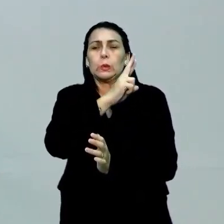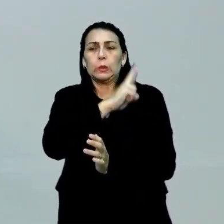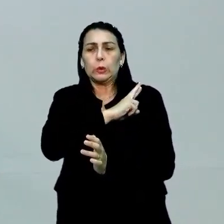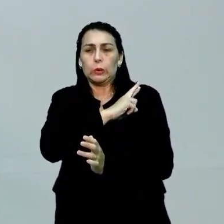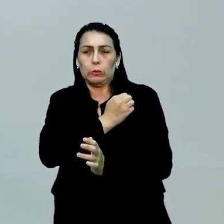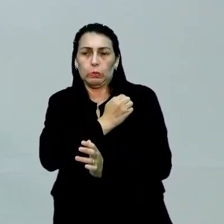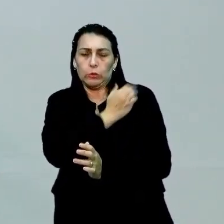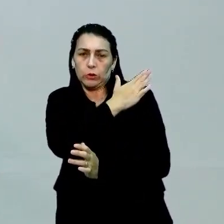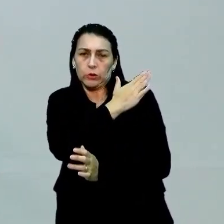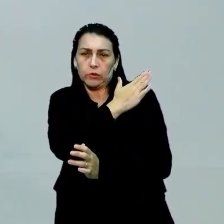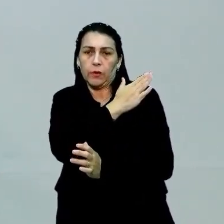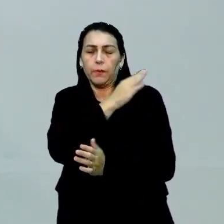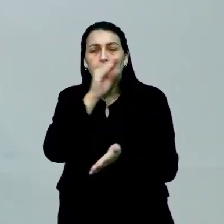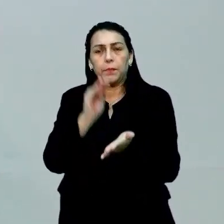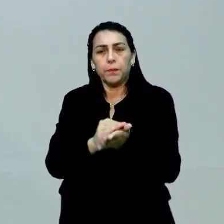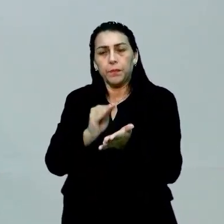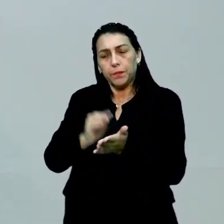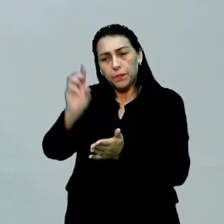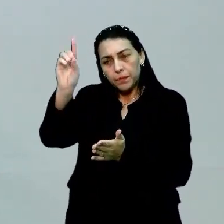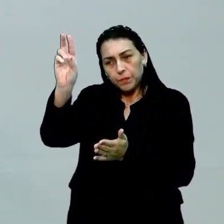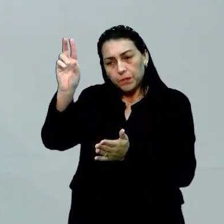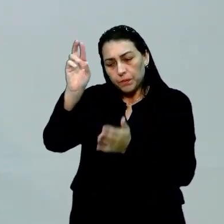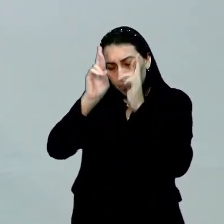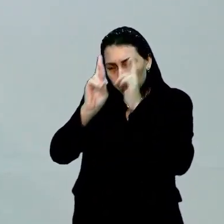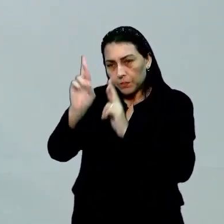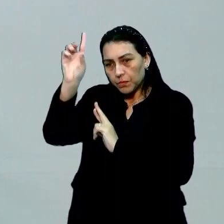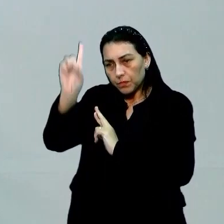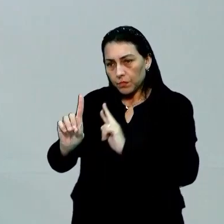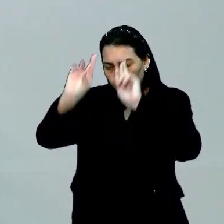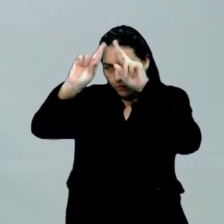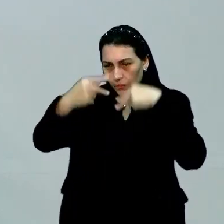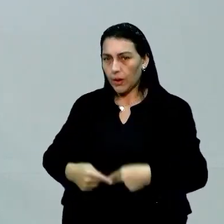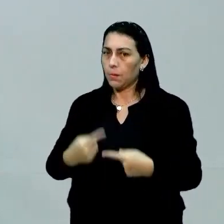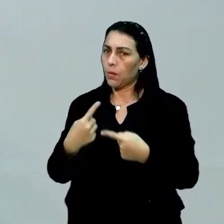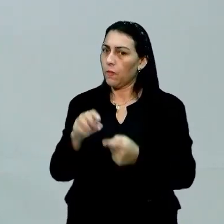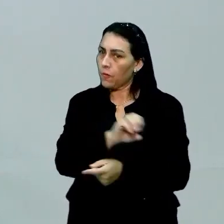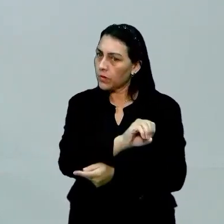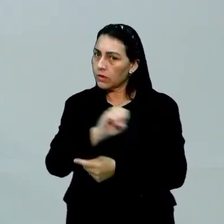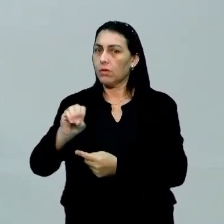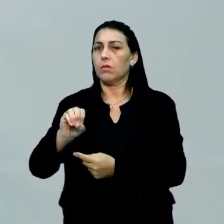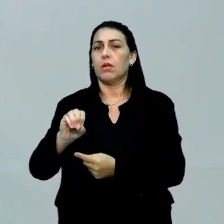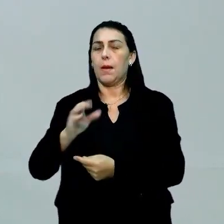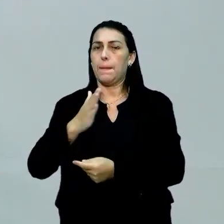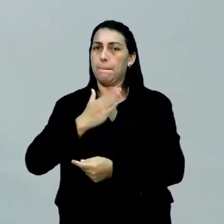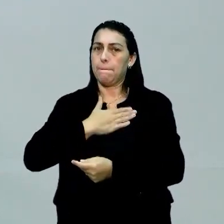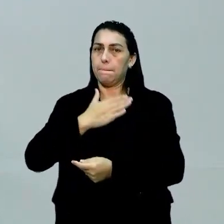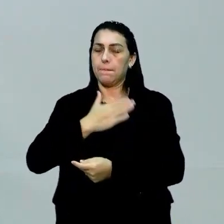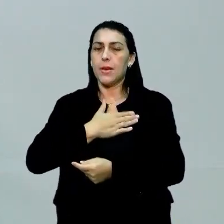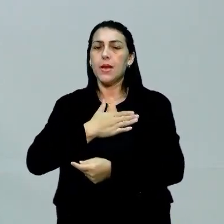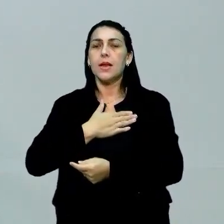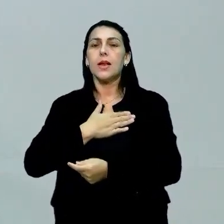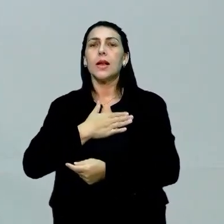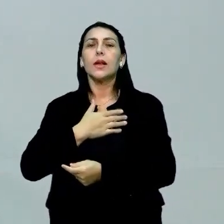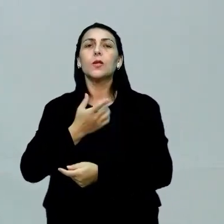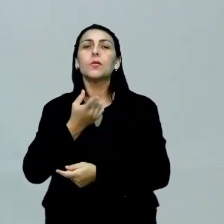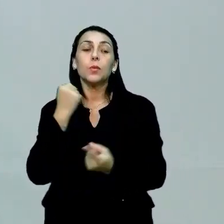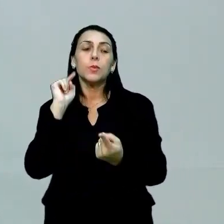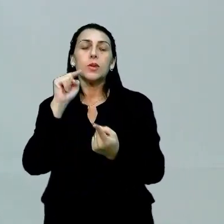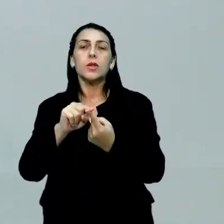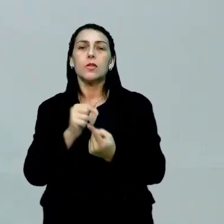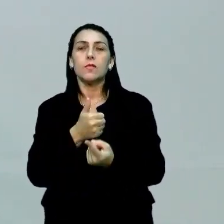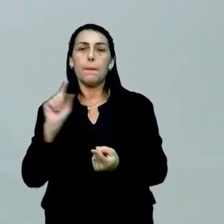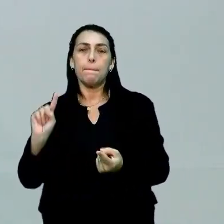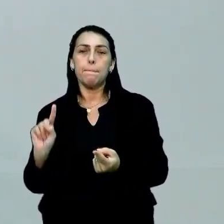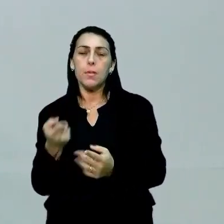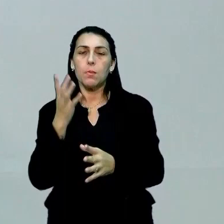e desrespeitar os direitos humanos, né, gente? Porque aí eu vou zerar nessa competência. E aí, a minha intenção é tirar mil pontos. Então, jamais